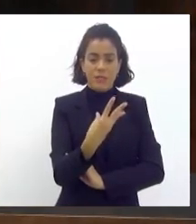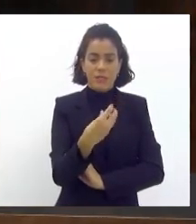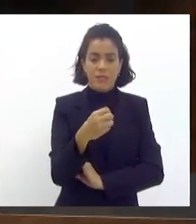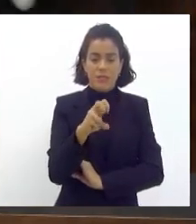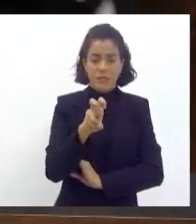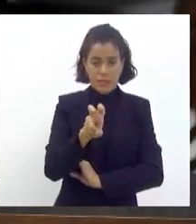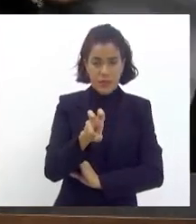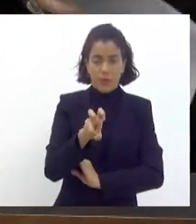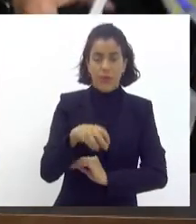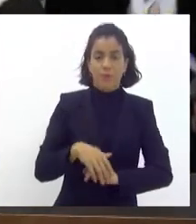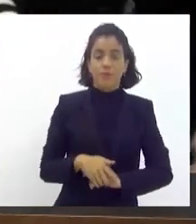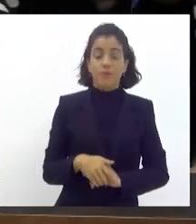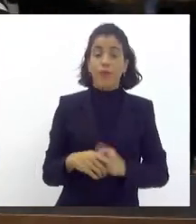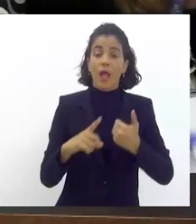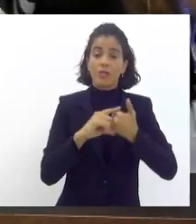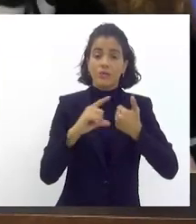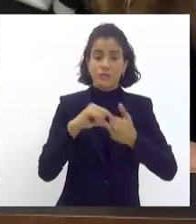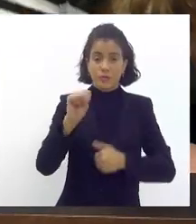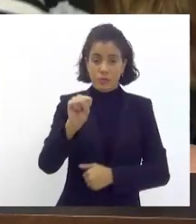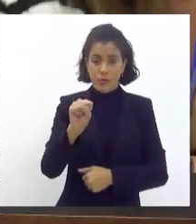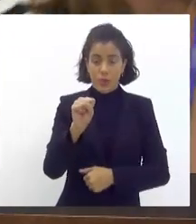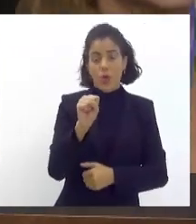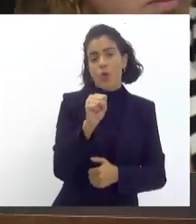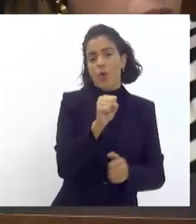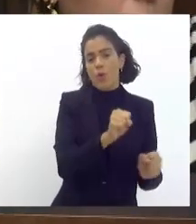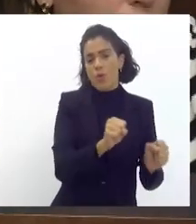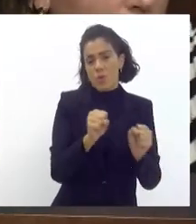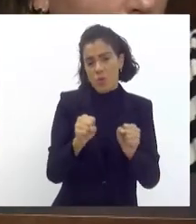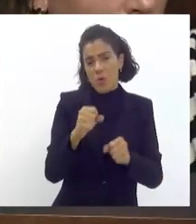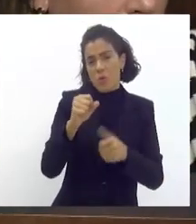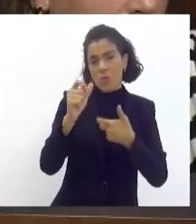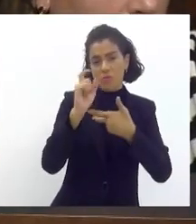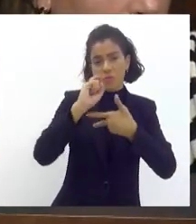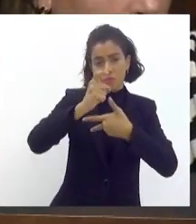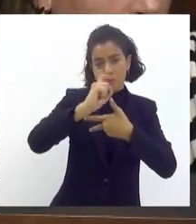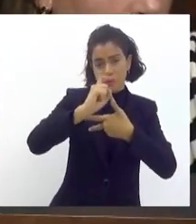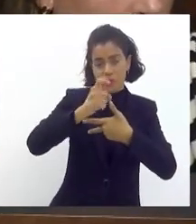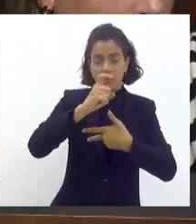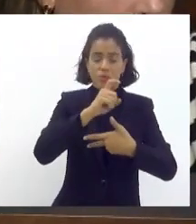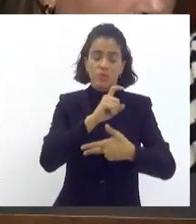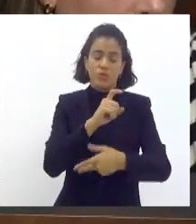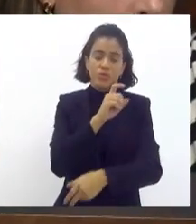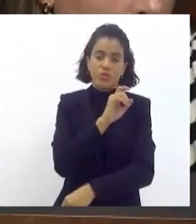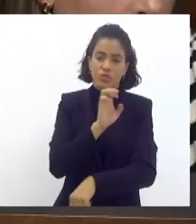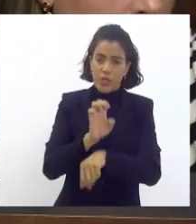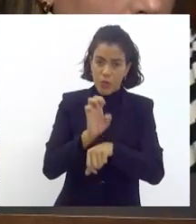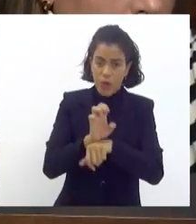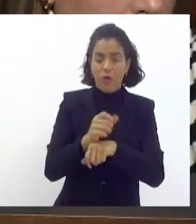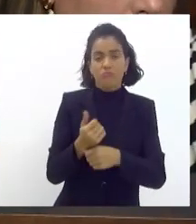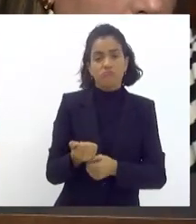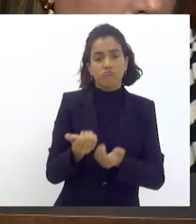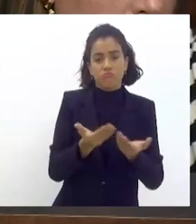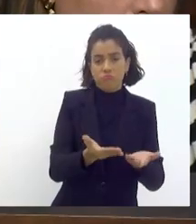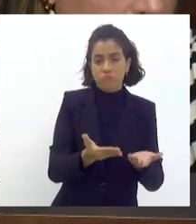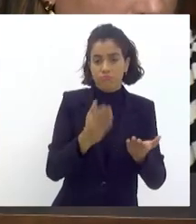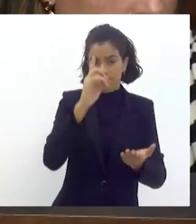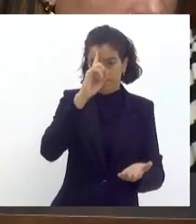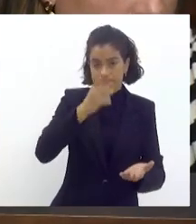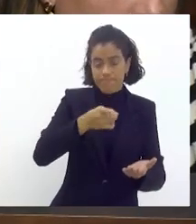Artigo 8º. O Poder Estadual, Executivo Estadual regulamentará o disposto nesta lei.